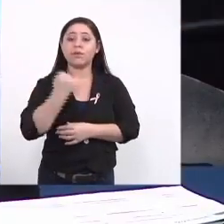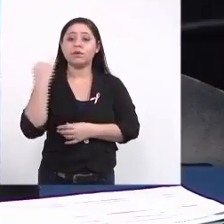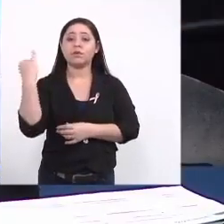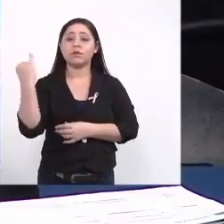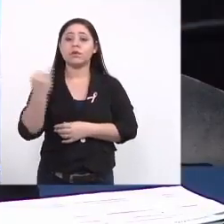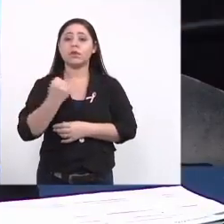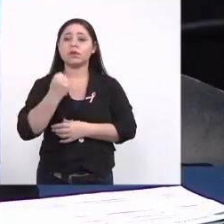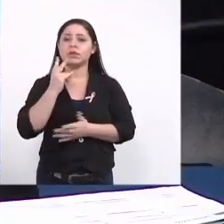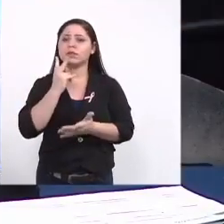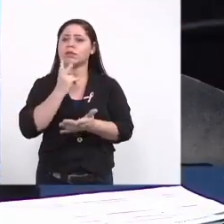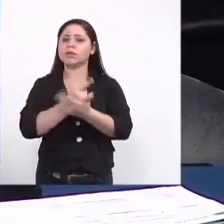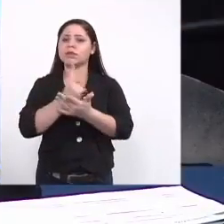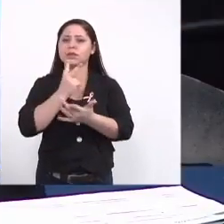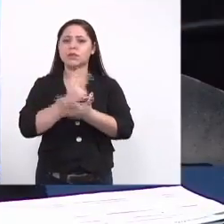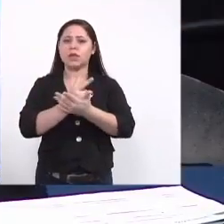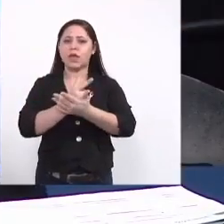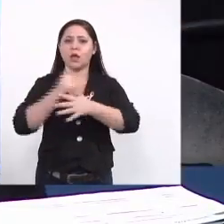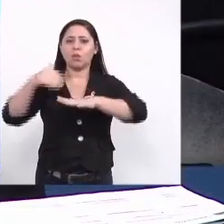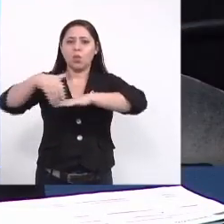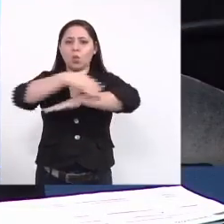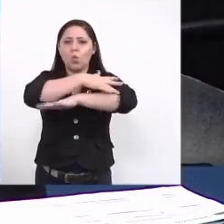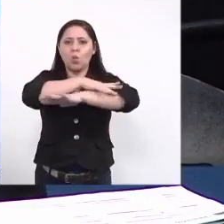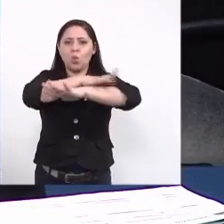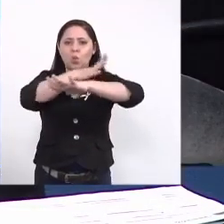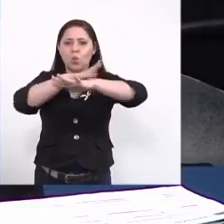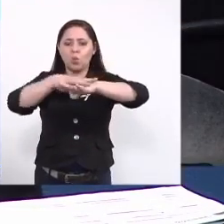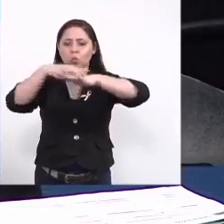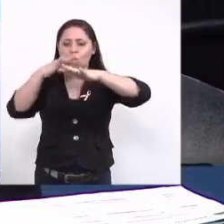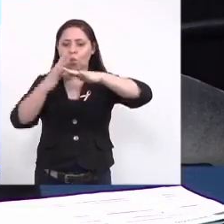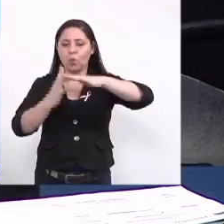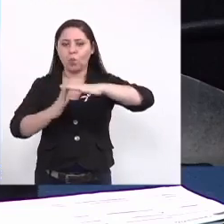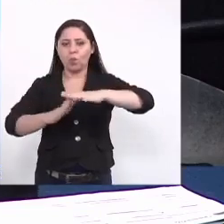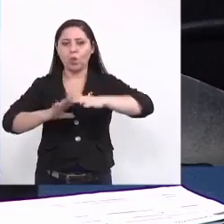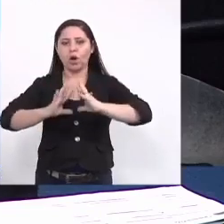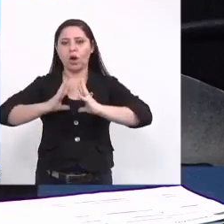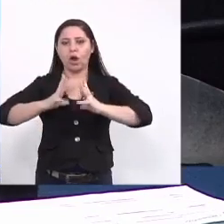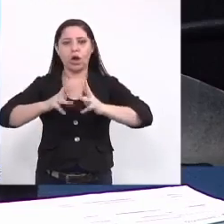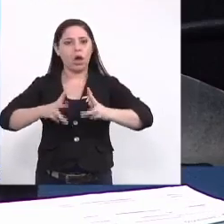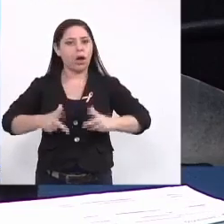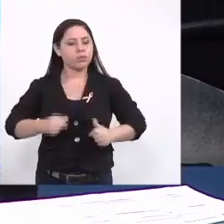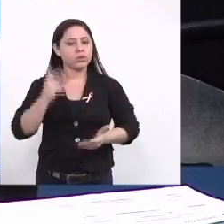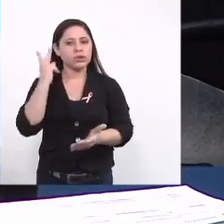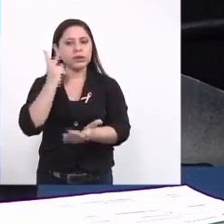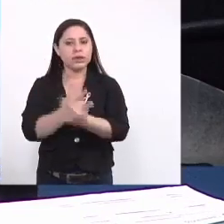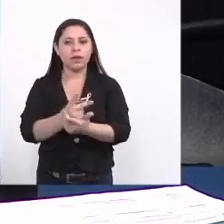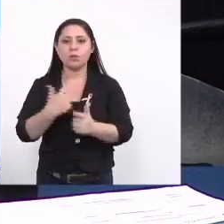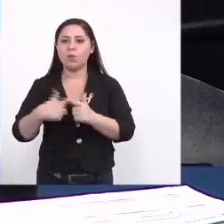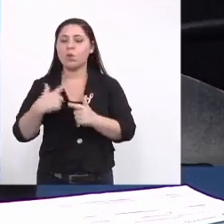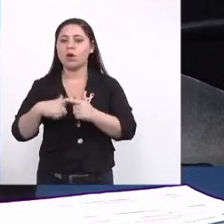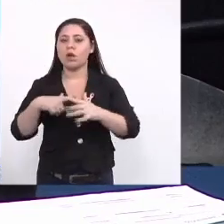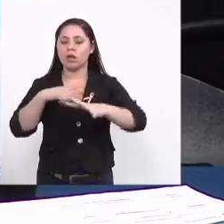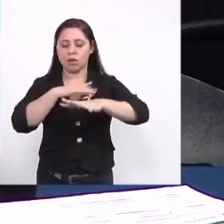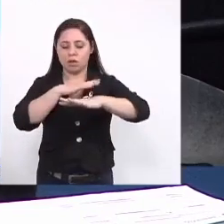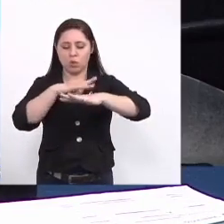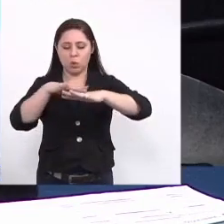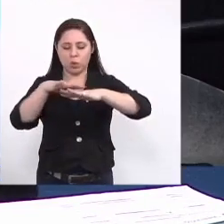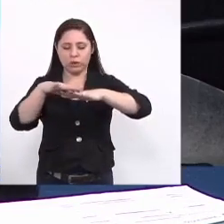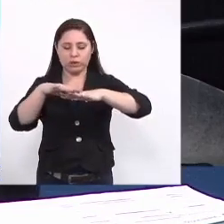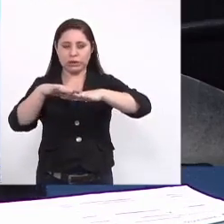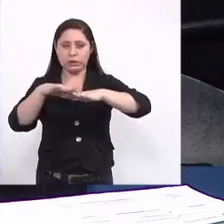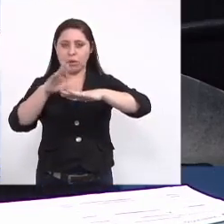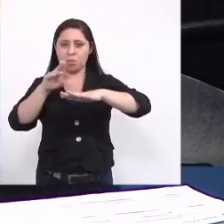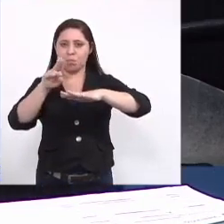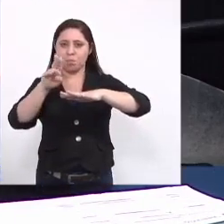de manterem os bueiros limpos porque os bueiros muitas vezes